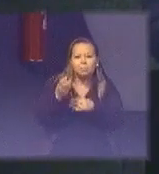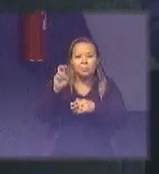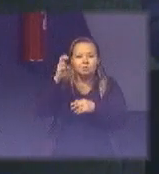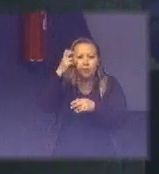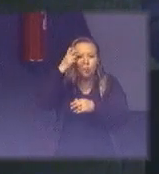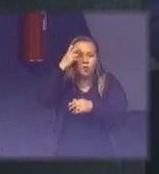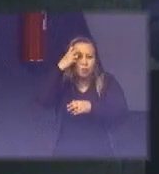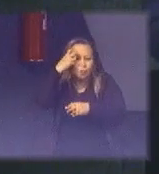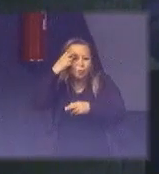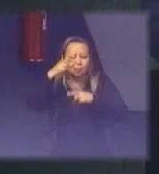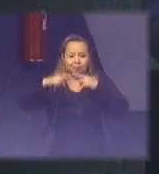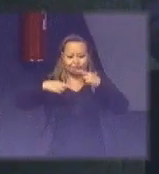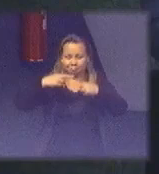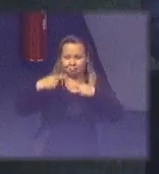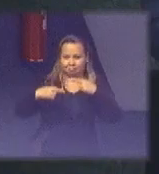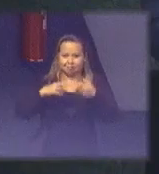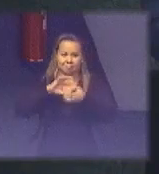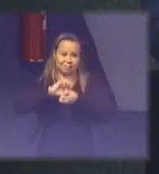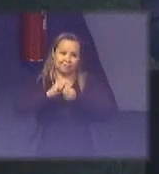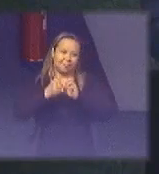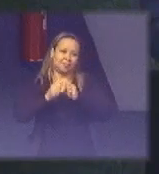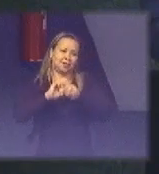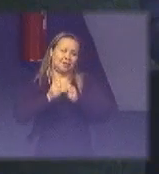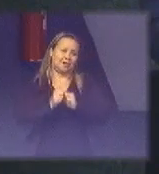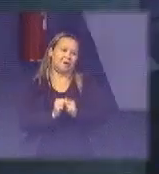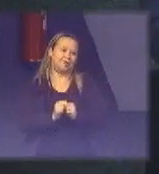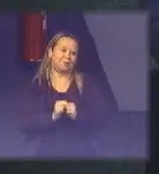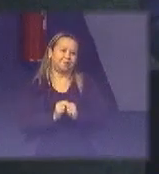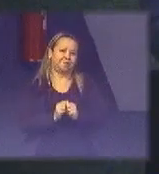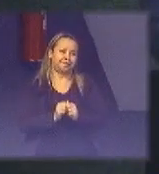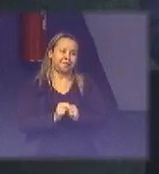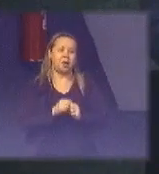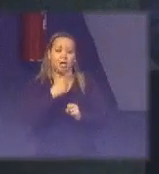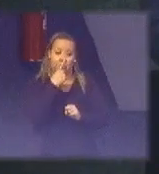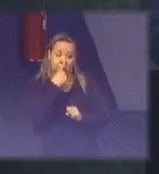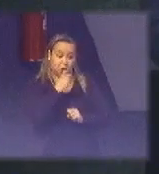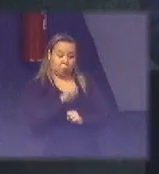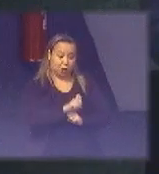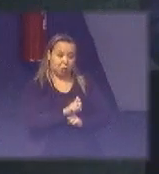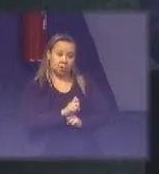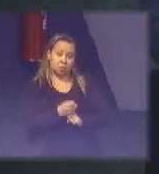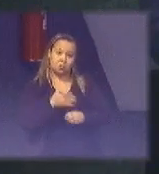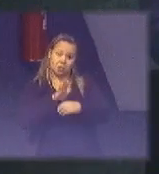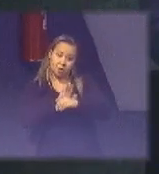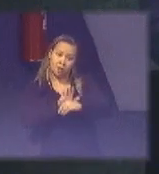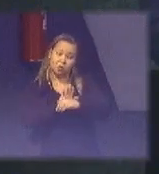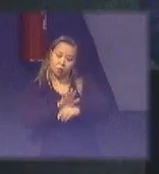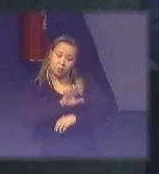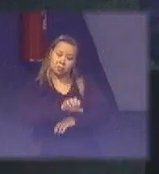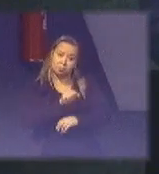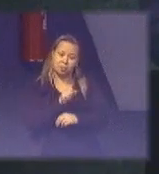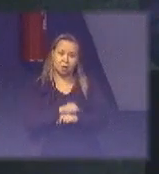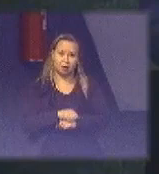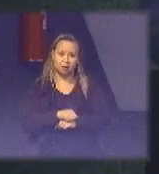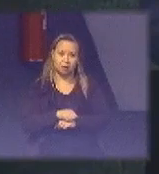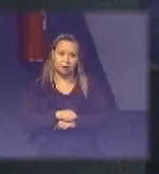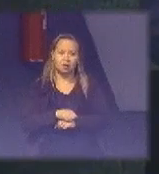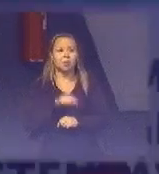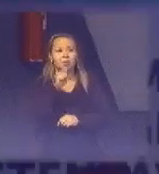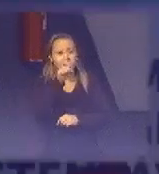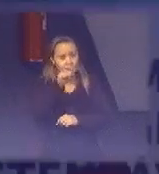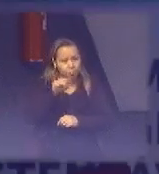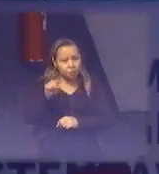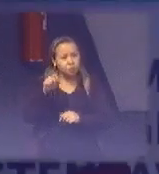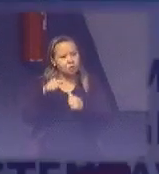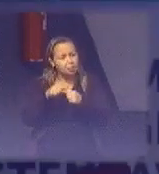para todos. Então, traz, além de você diminuir o resíduo, minimamente que seja, mas você também está trazendo,